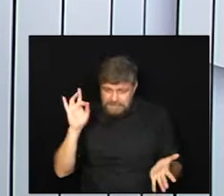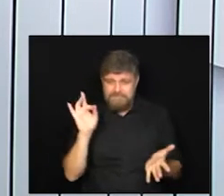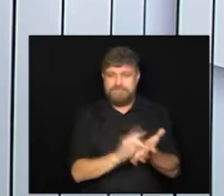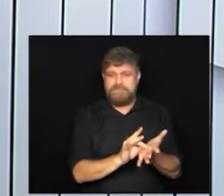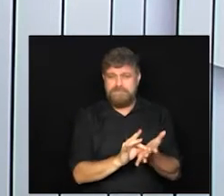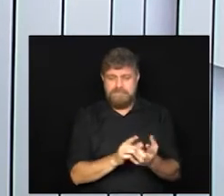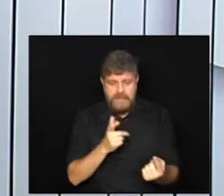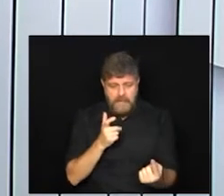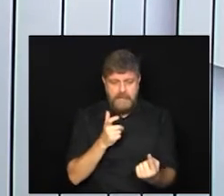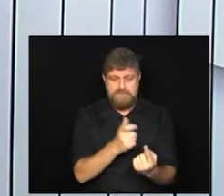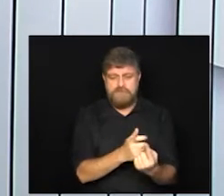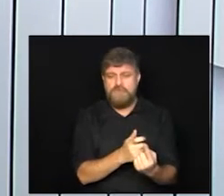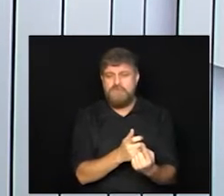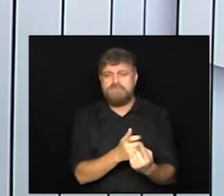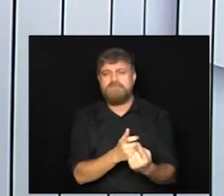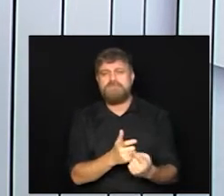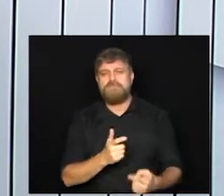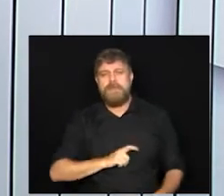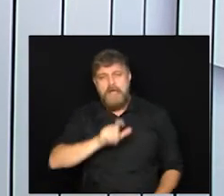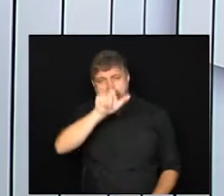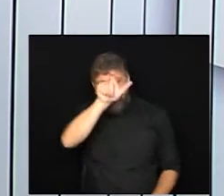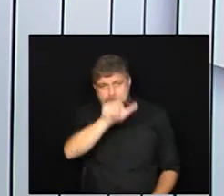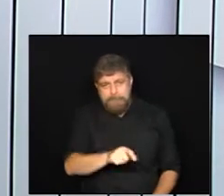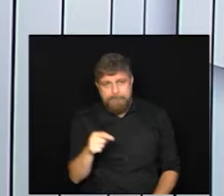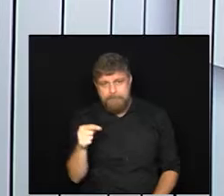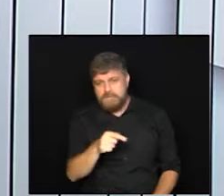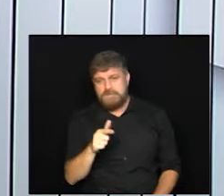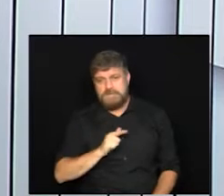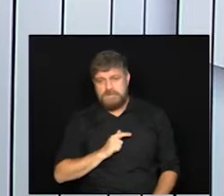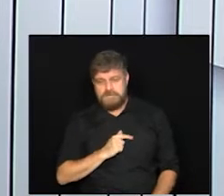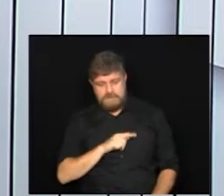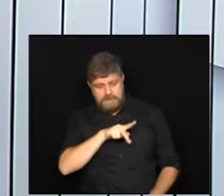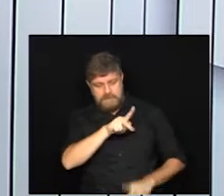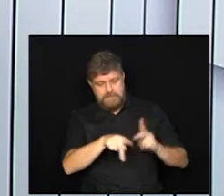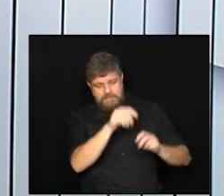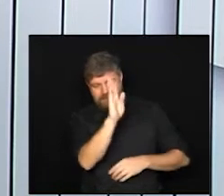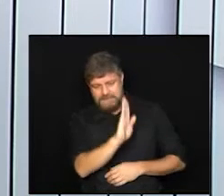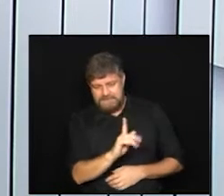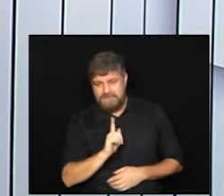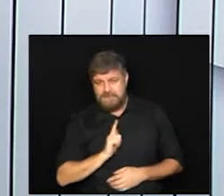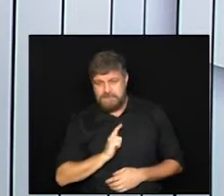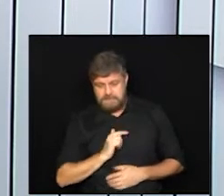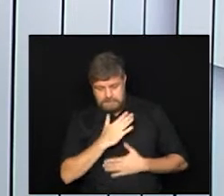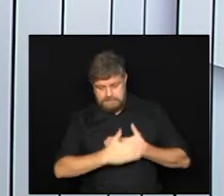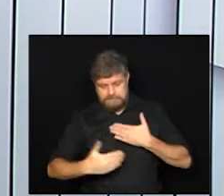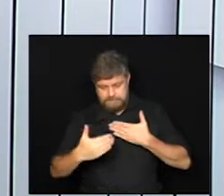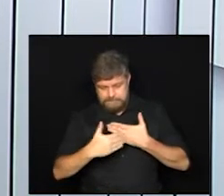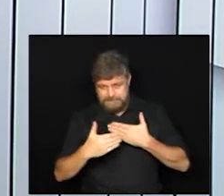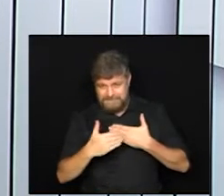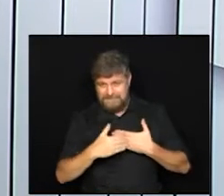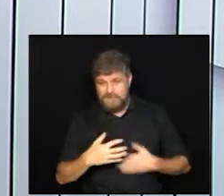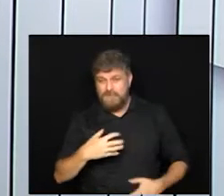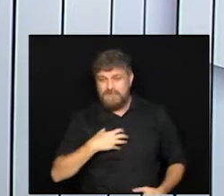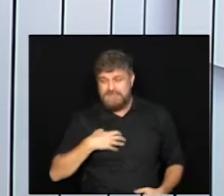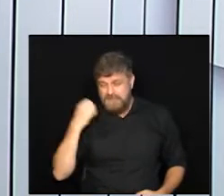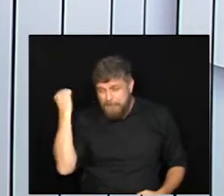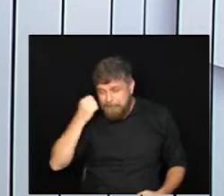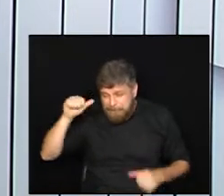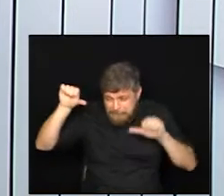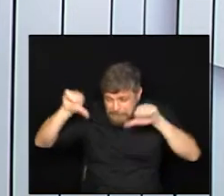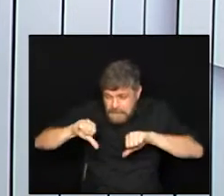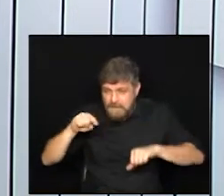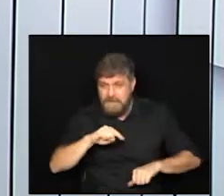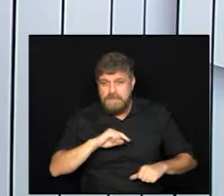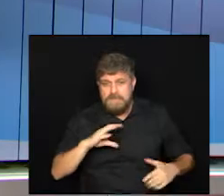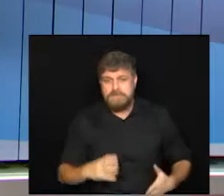aplicou a vacina a pessoa que está aqui no nosso país estará imunizada contra a forma mais grave da doença